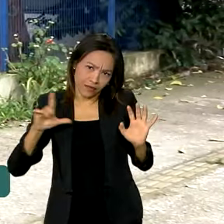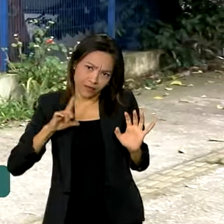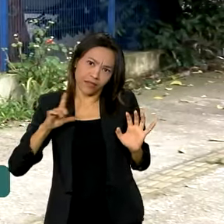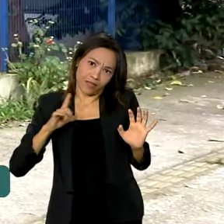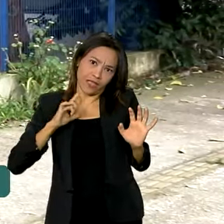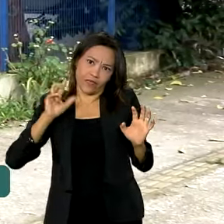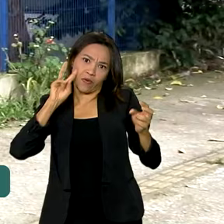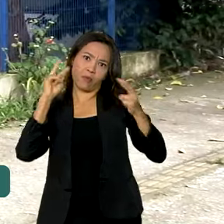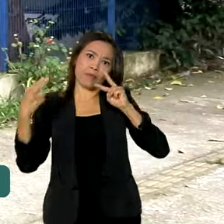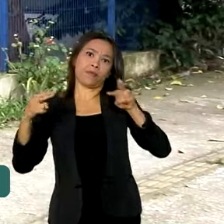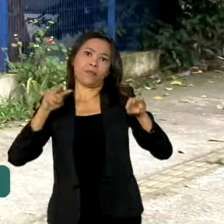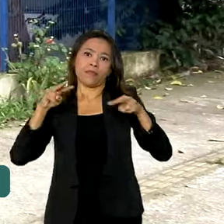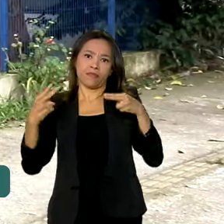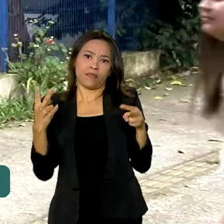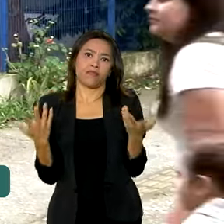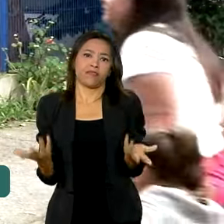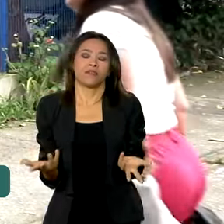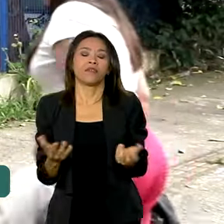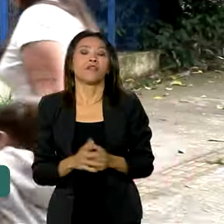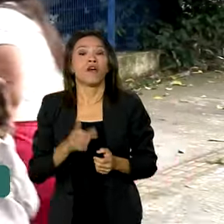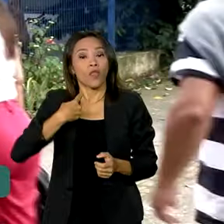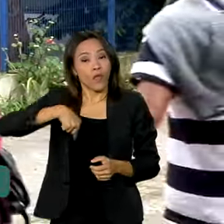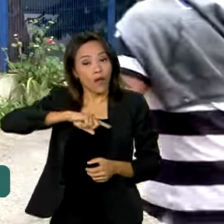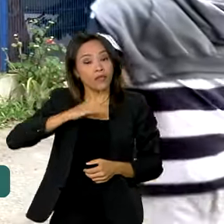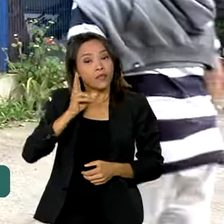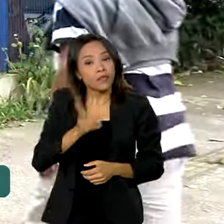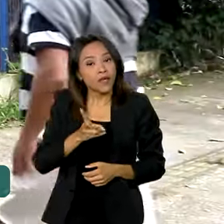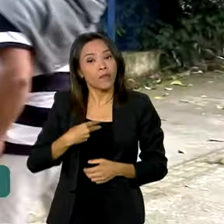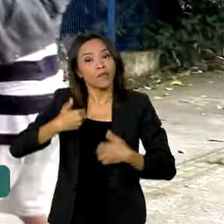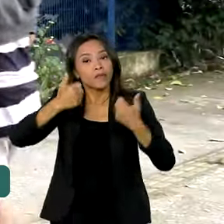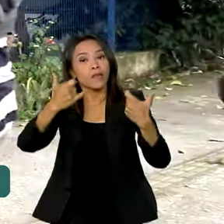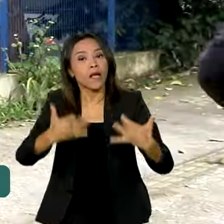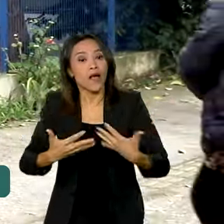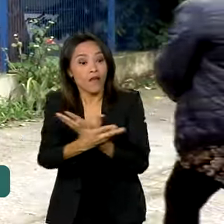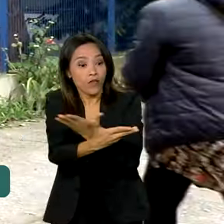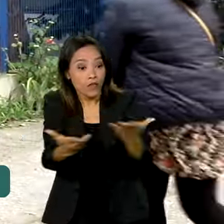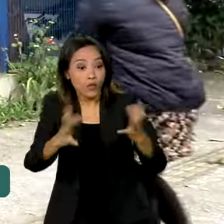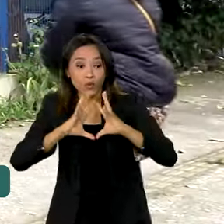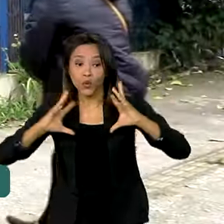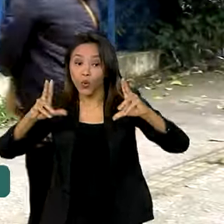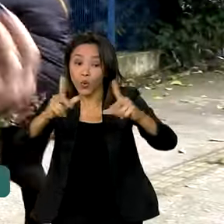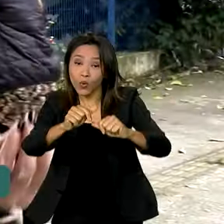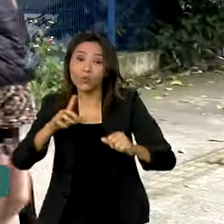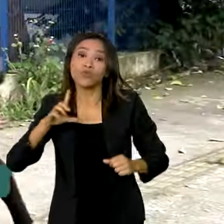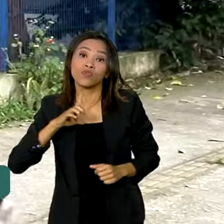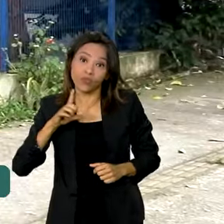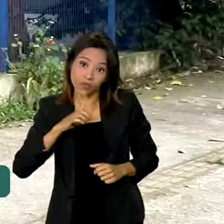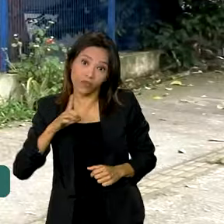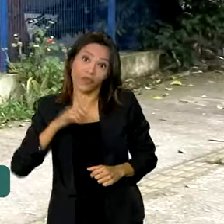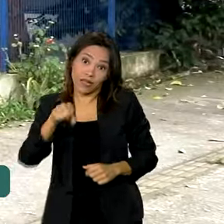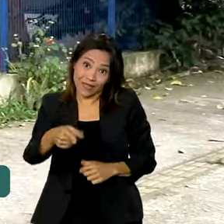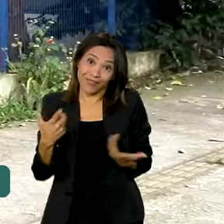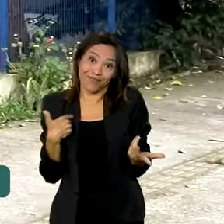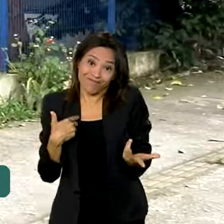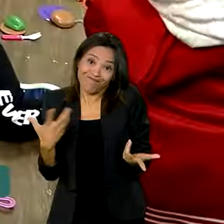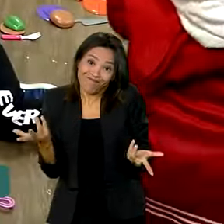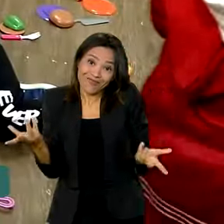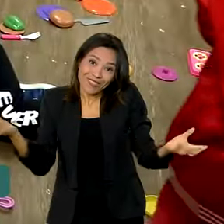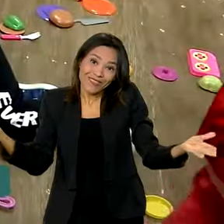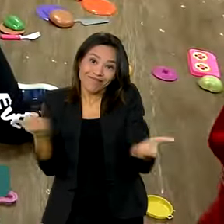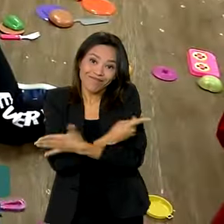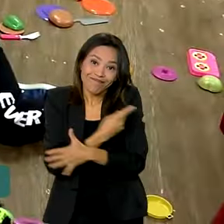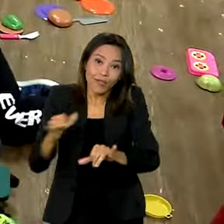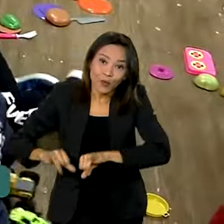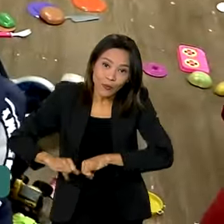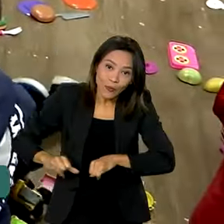percepção. Nós costumamos dizer que todos foram atingidos, direta ou indiretamente. E